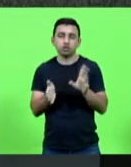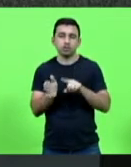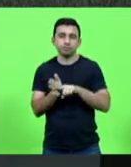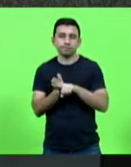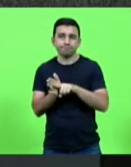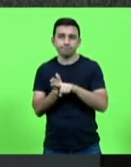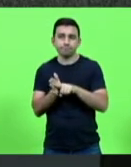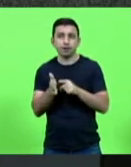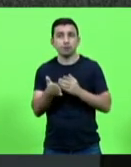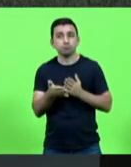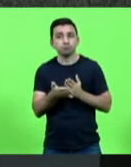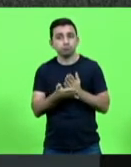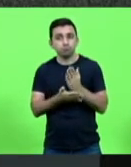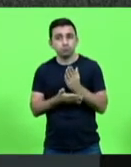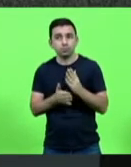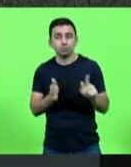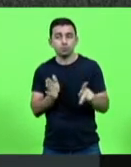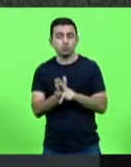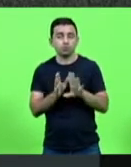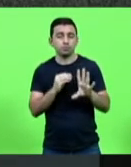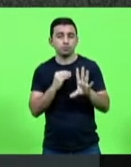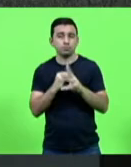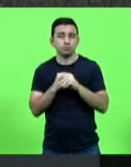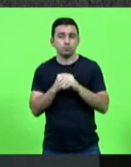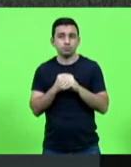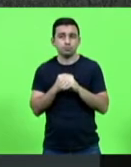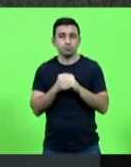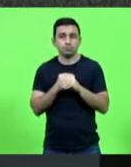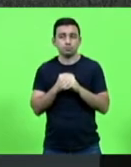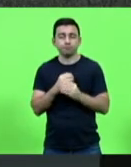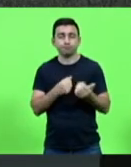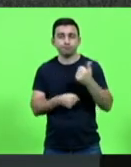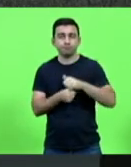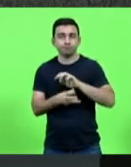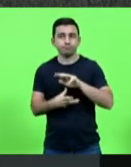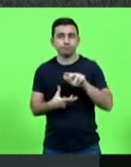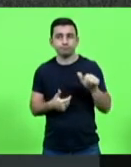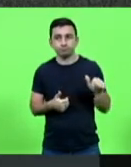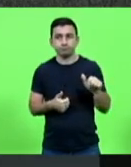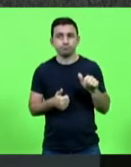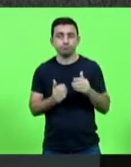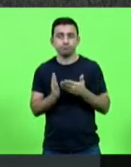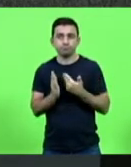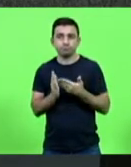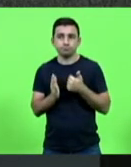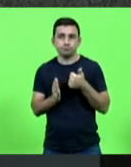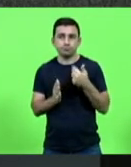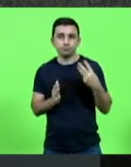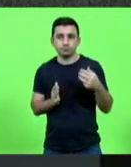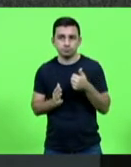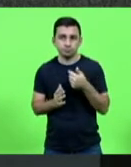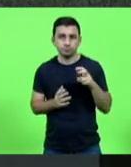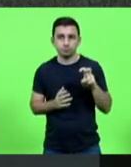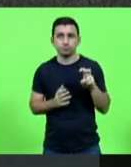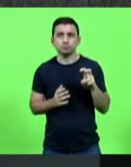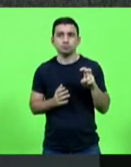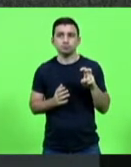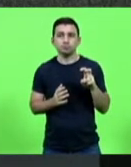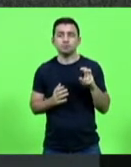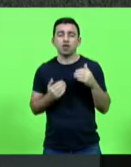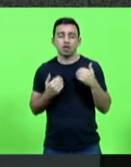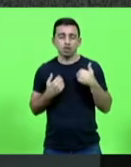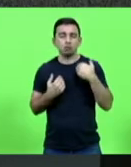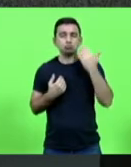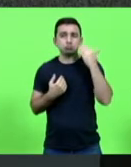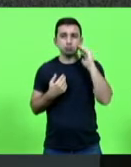aprová-los na forma da emenda substitutiva global, nas páginas 13 e 15, que, ao meu ver, atendendo ao